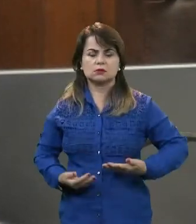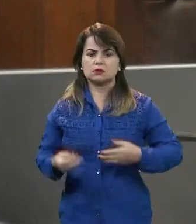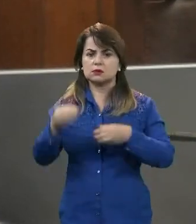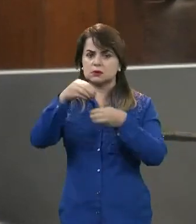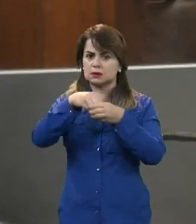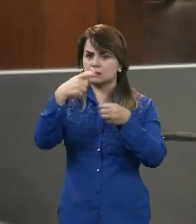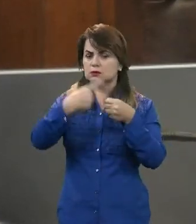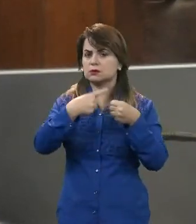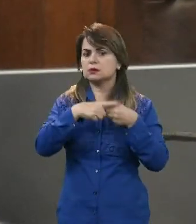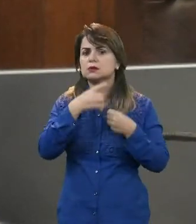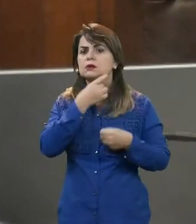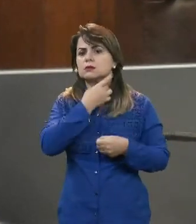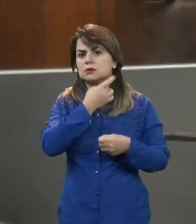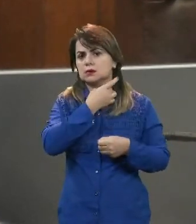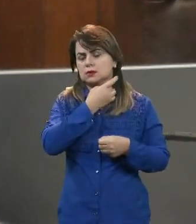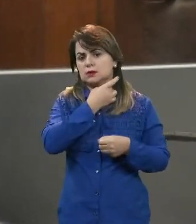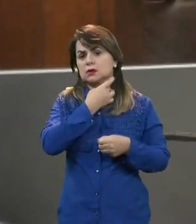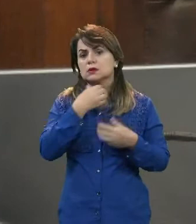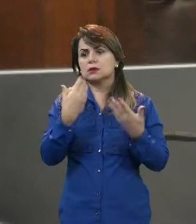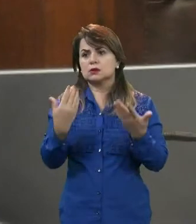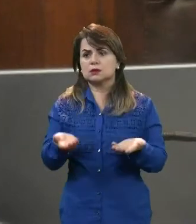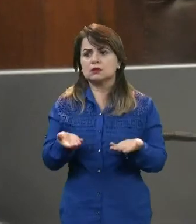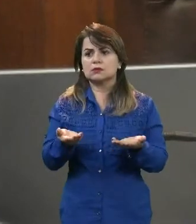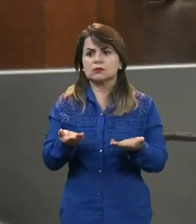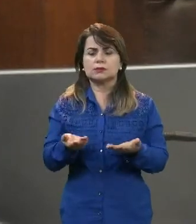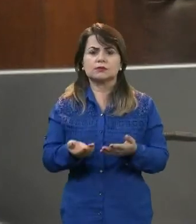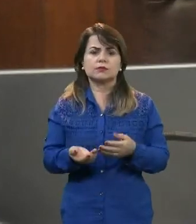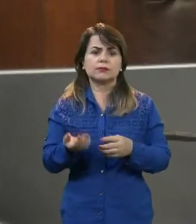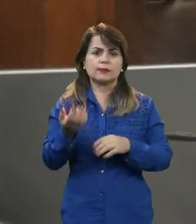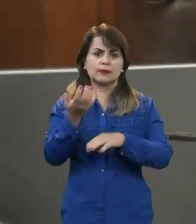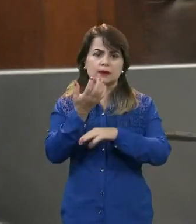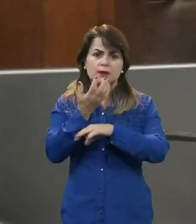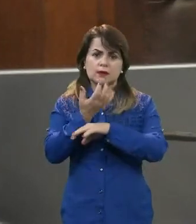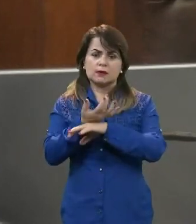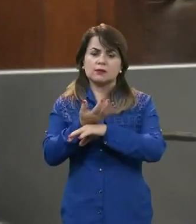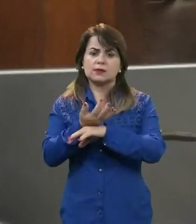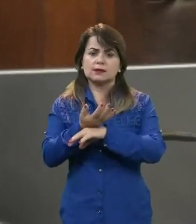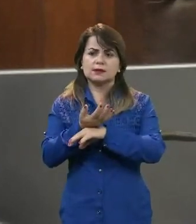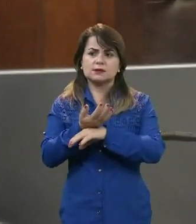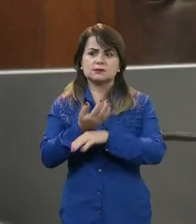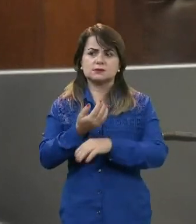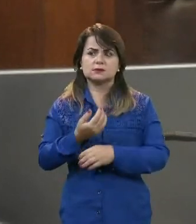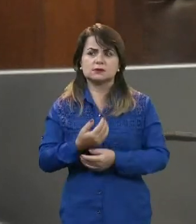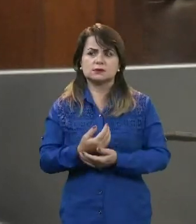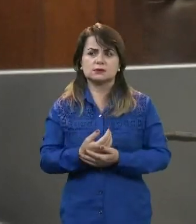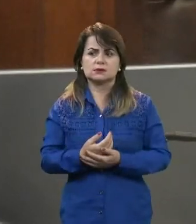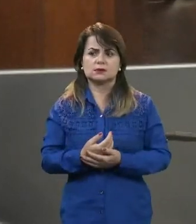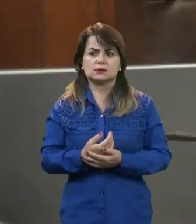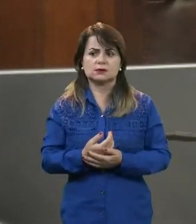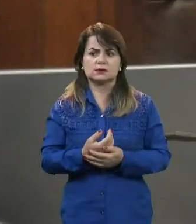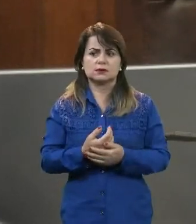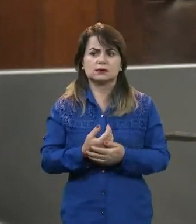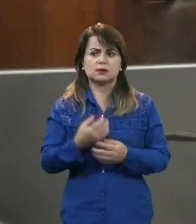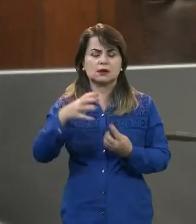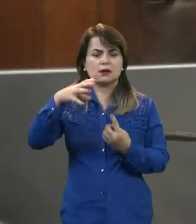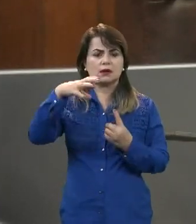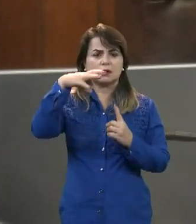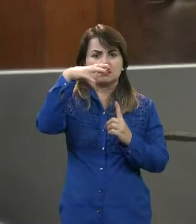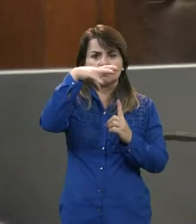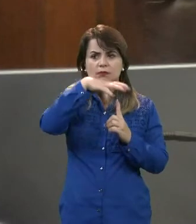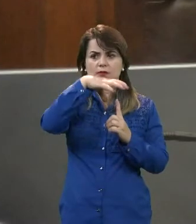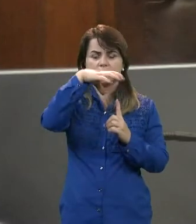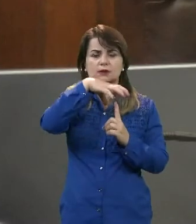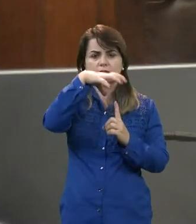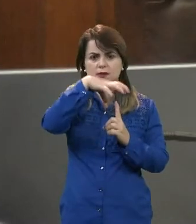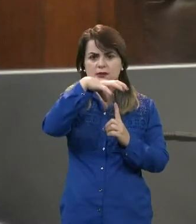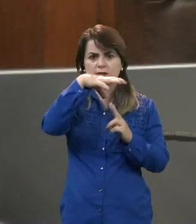Inclusive, o Bradesco é que faz o processamento da folha. Nós temos uma taxa muito reduzida. E o que